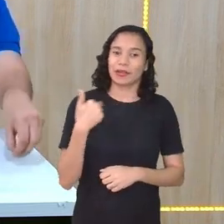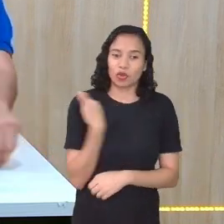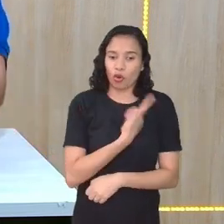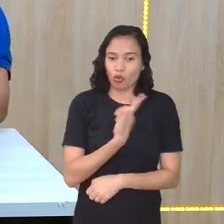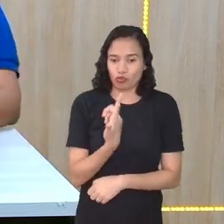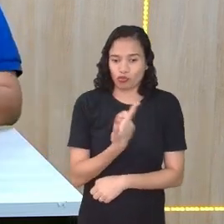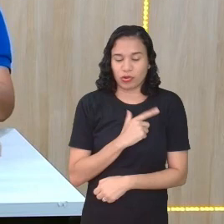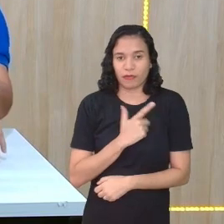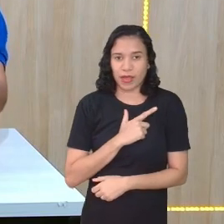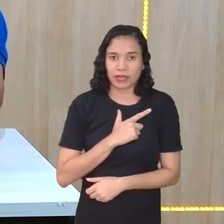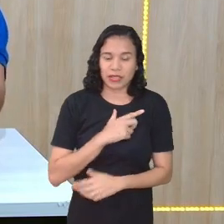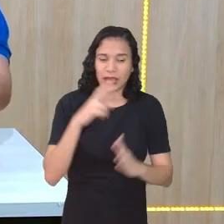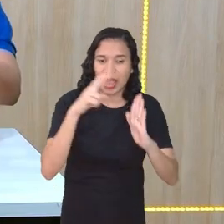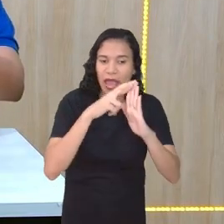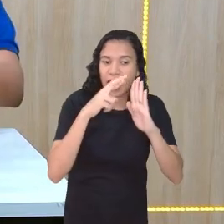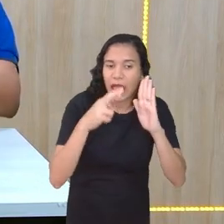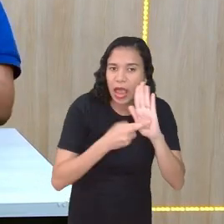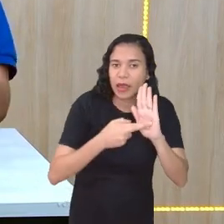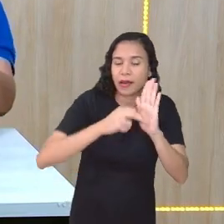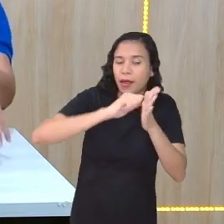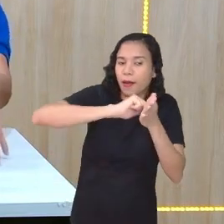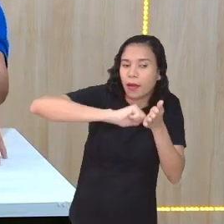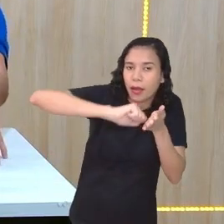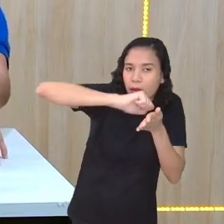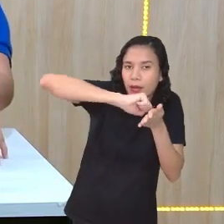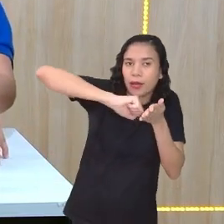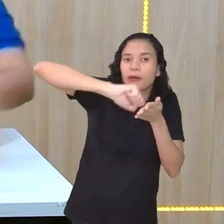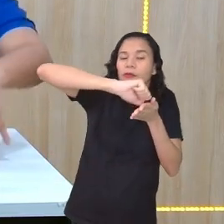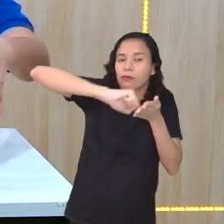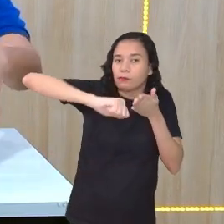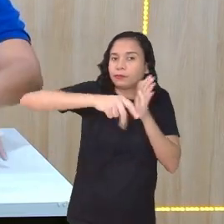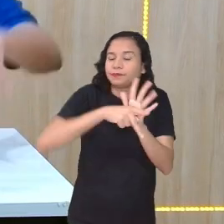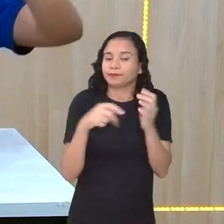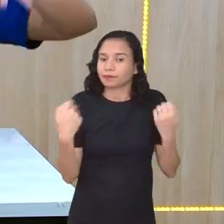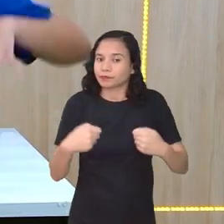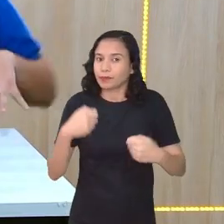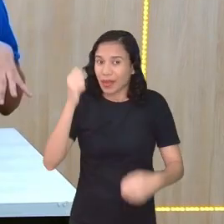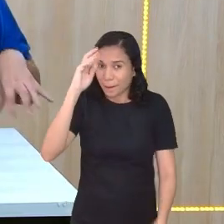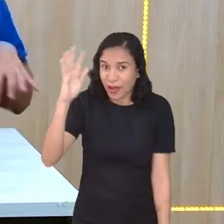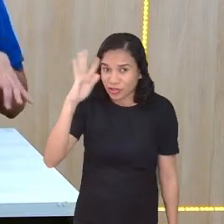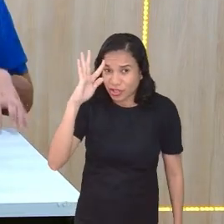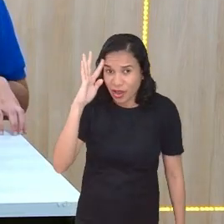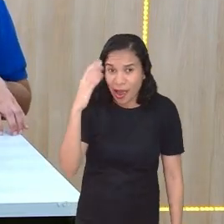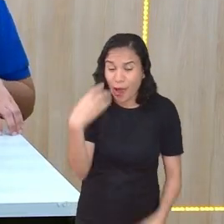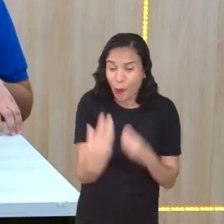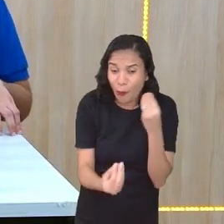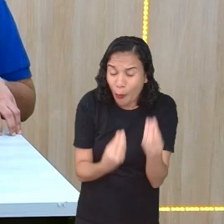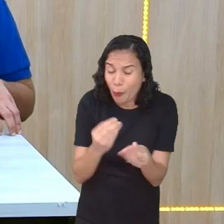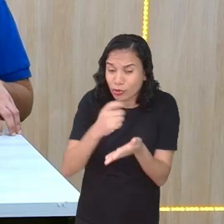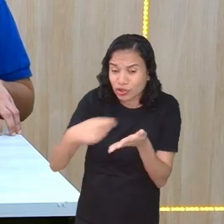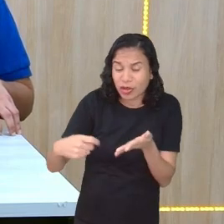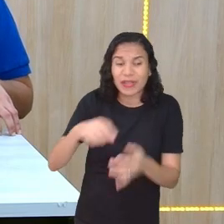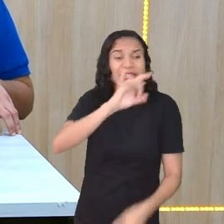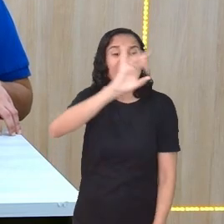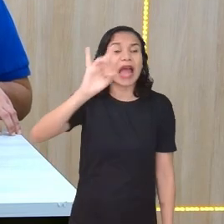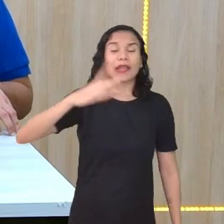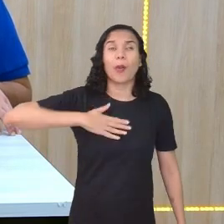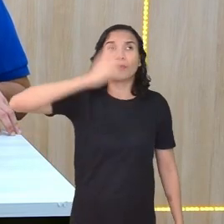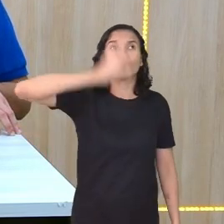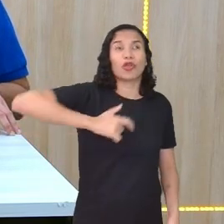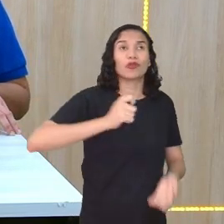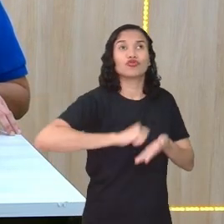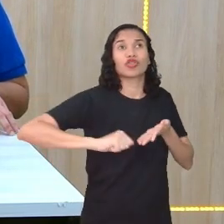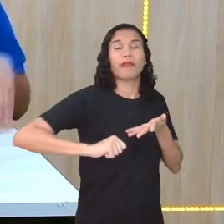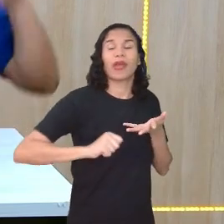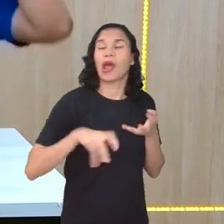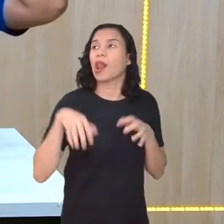um mínimo de regras ali que a gente precisasse, imagina a salada de frutas que seria a língua portuguesa